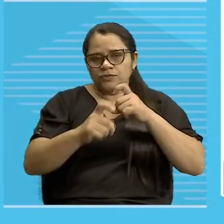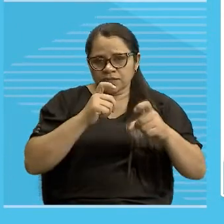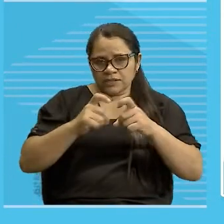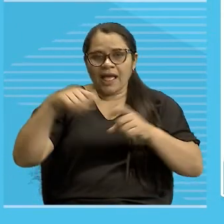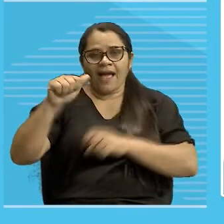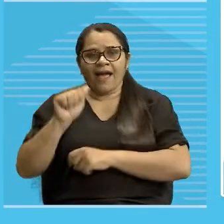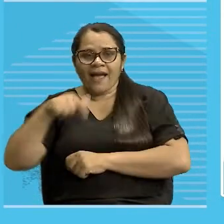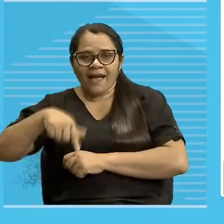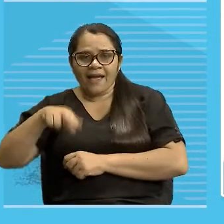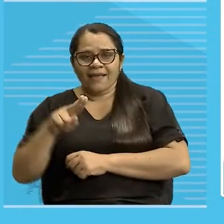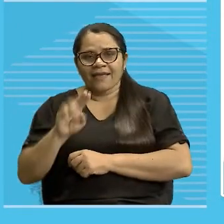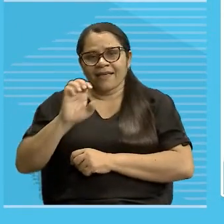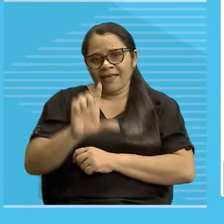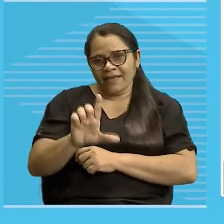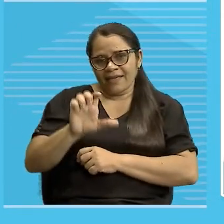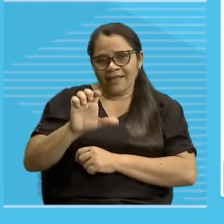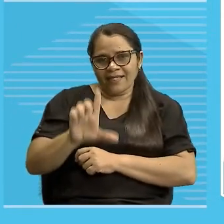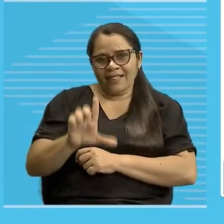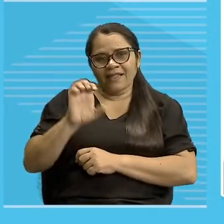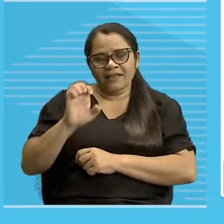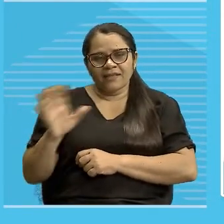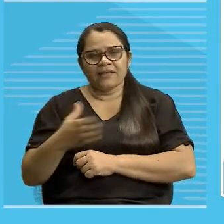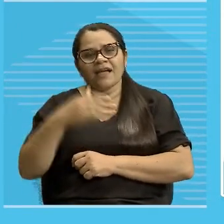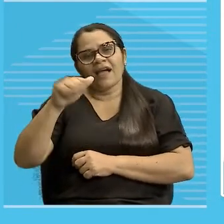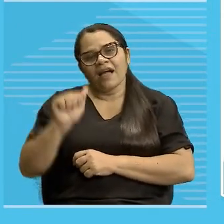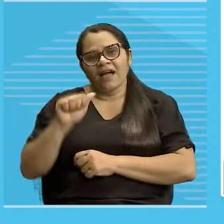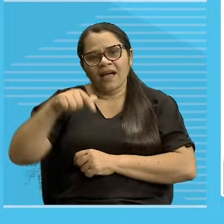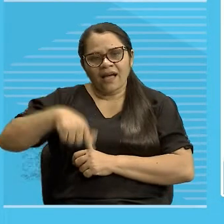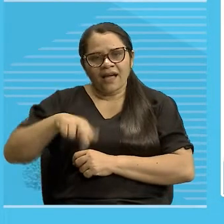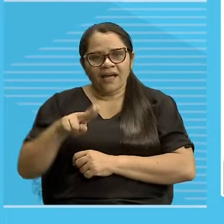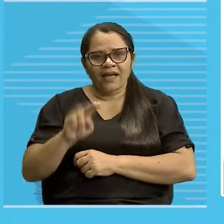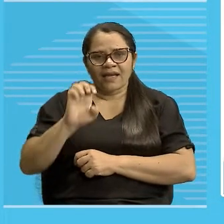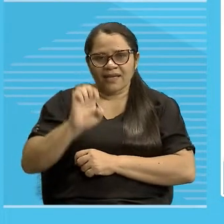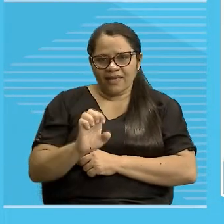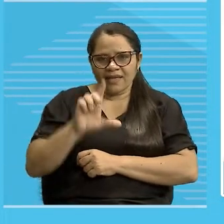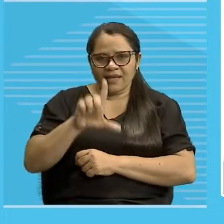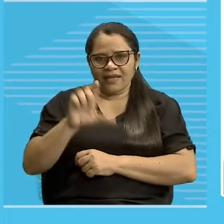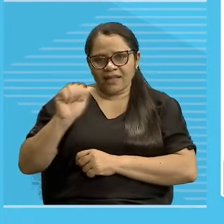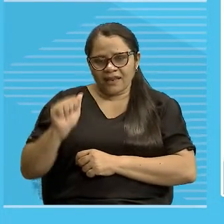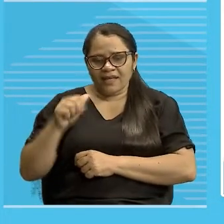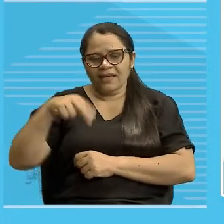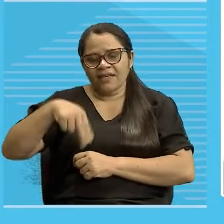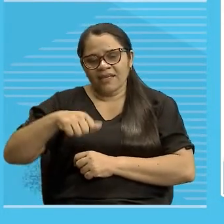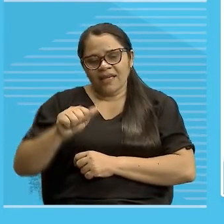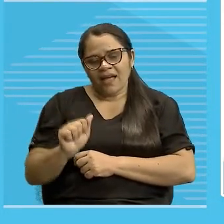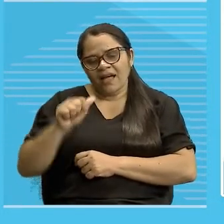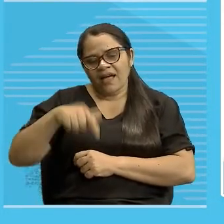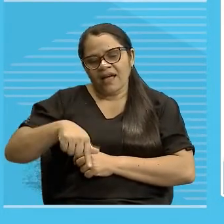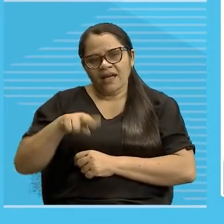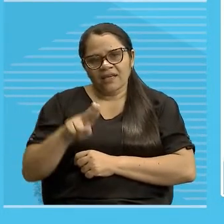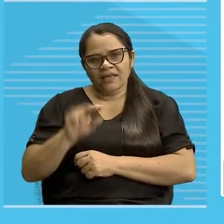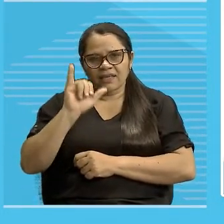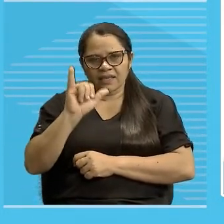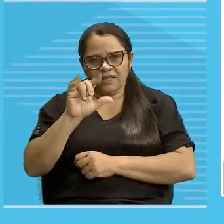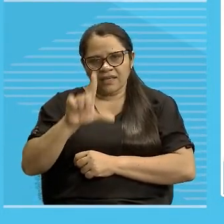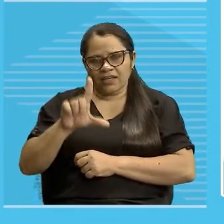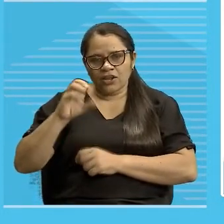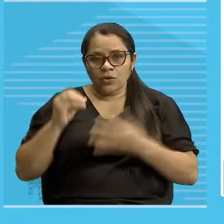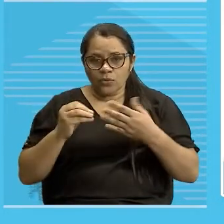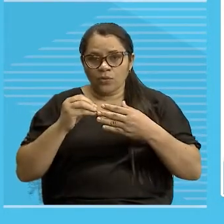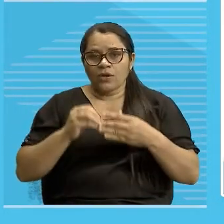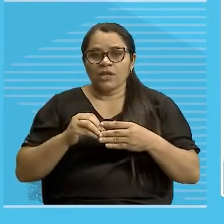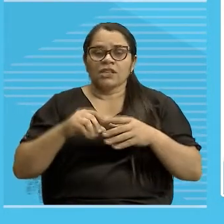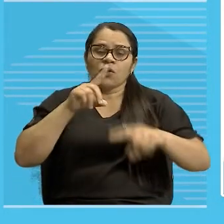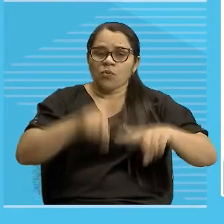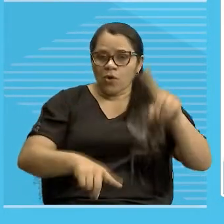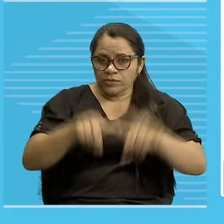aquele, aquilo, que vão indicar que o objeto está distante tanto do emissor